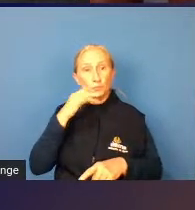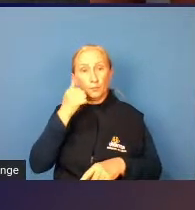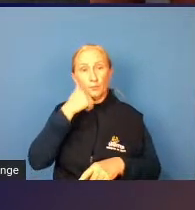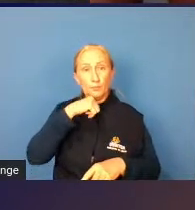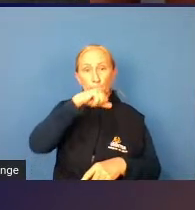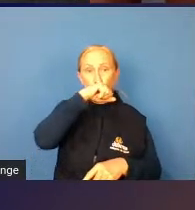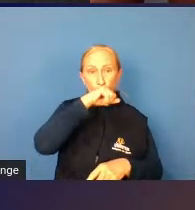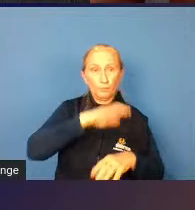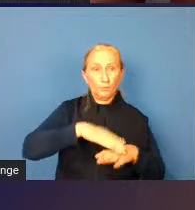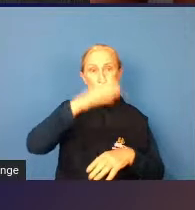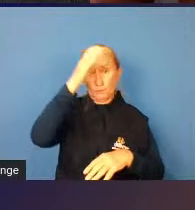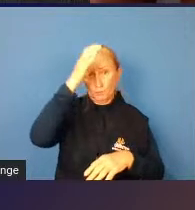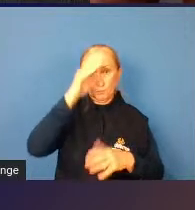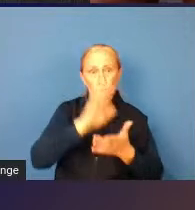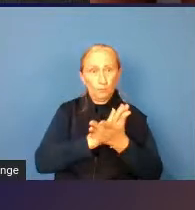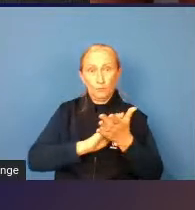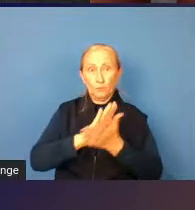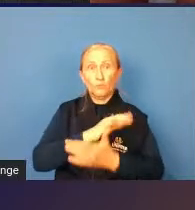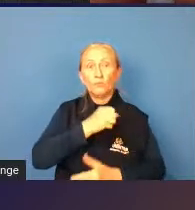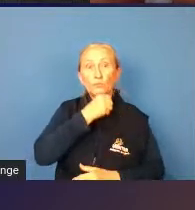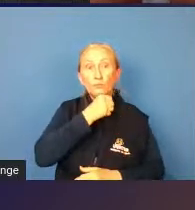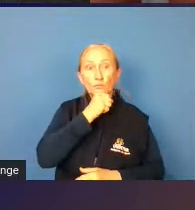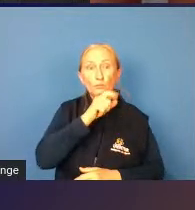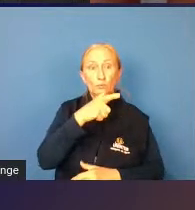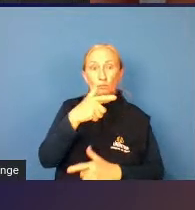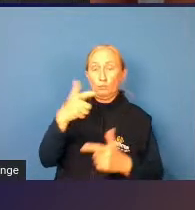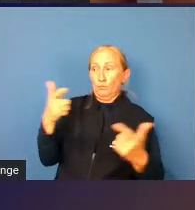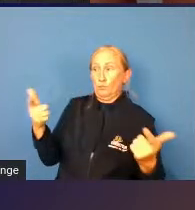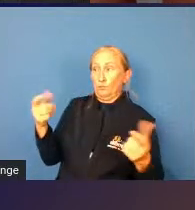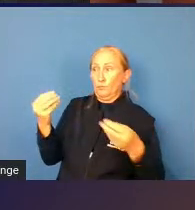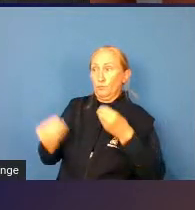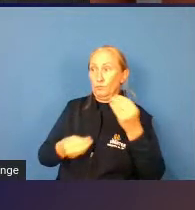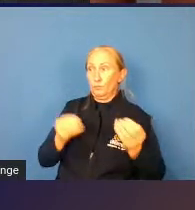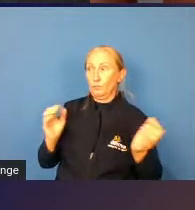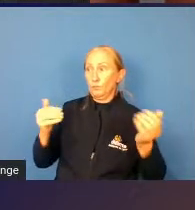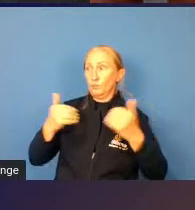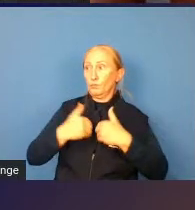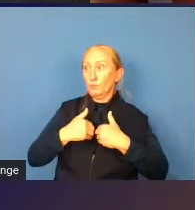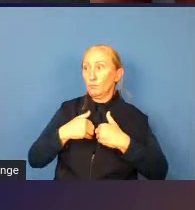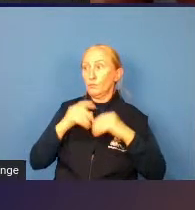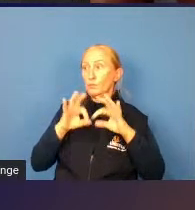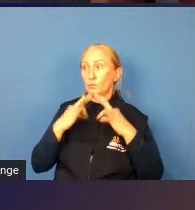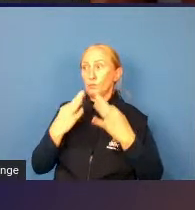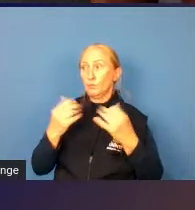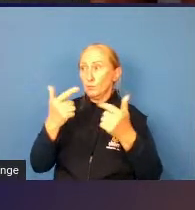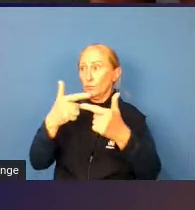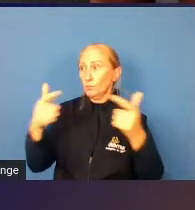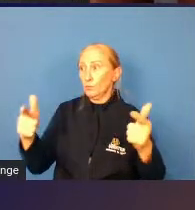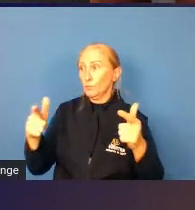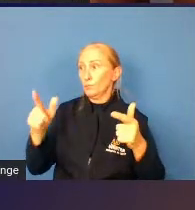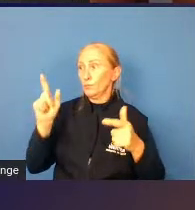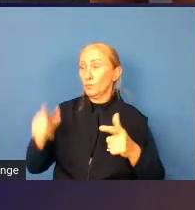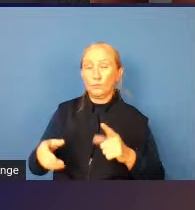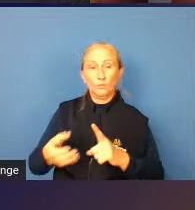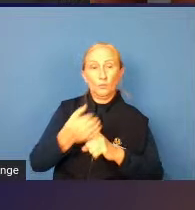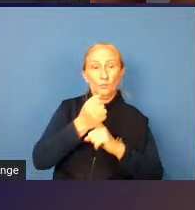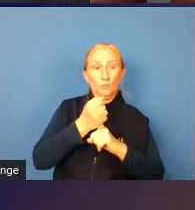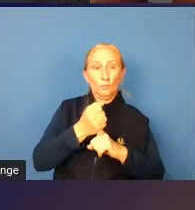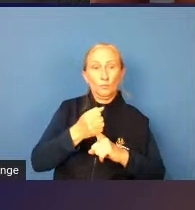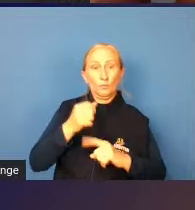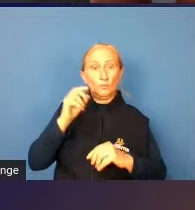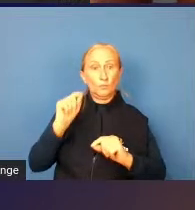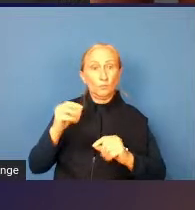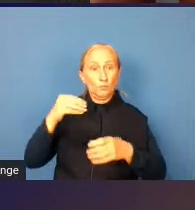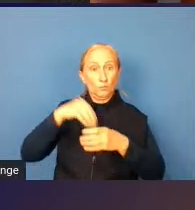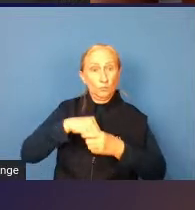mãe ou um tio ou nem o avô teve ah mas ninguém teve autismo na família ninguém teve o gene dominante né mas pode